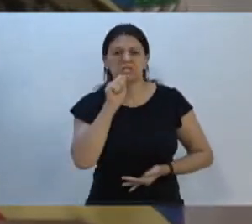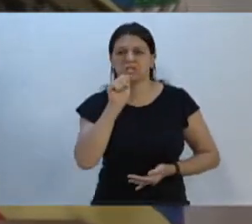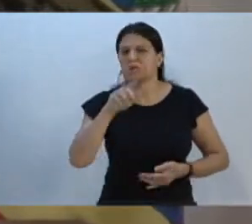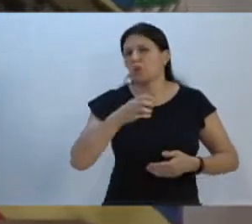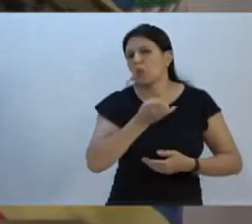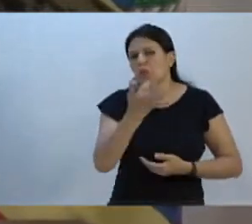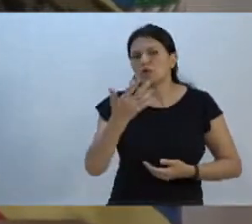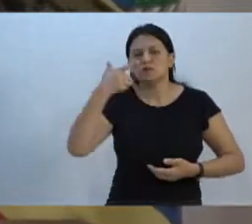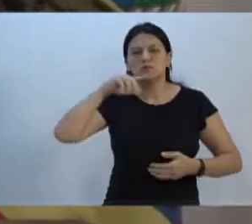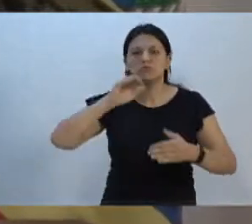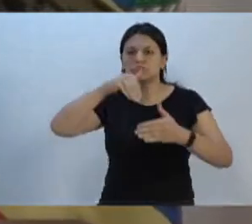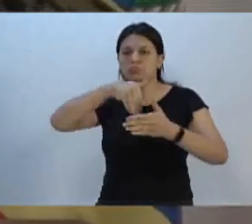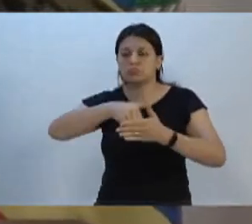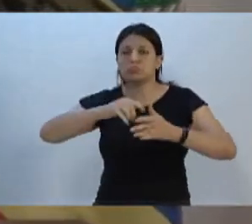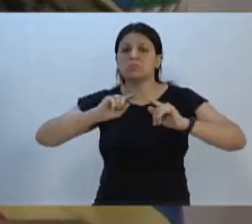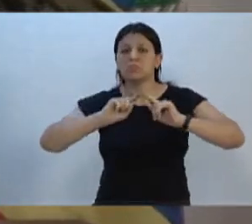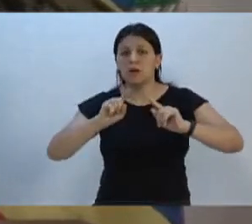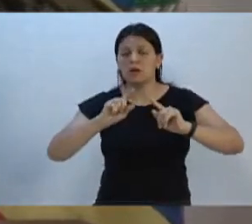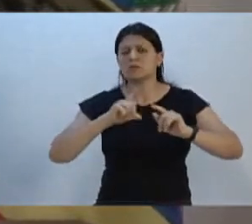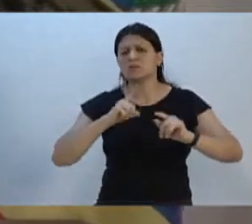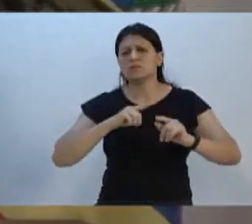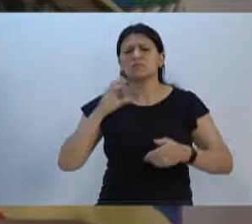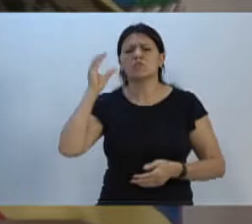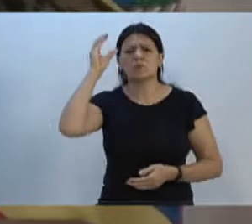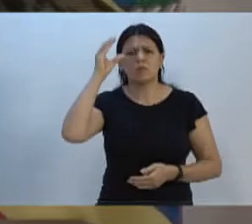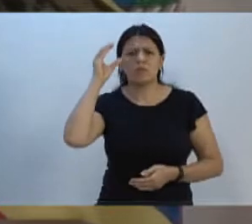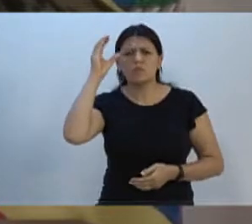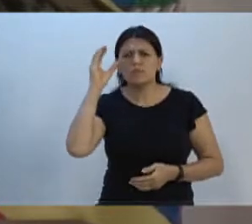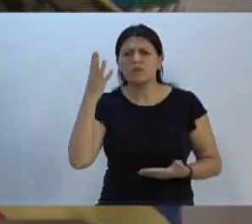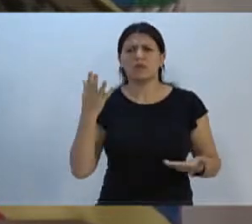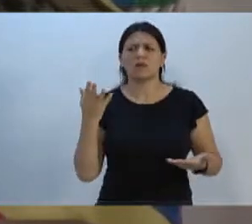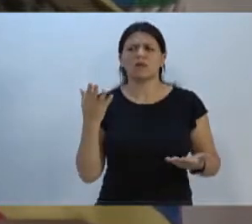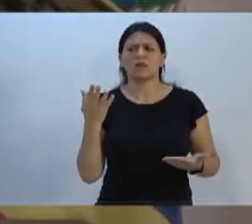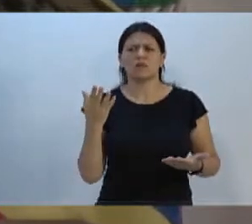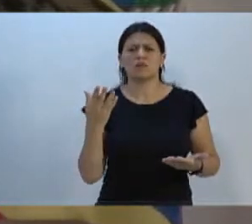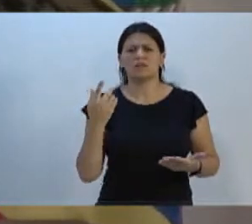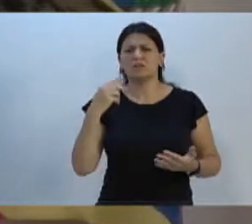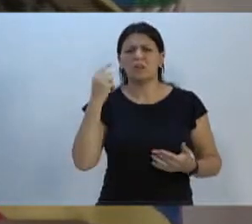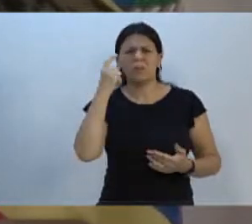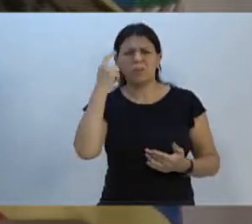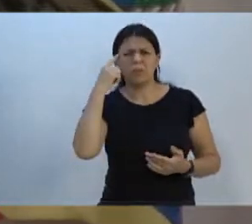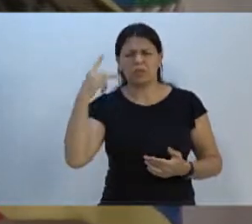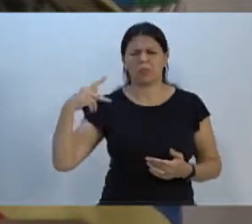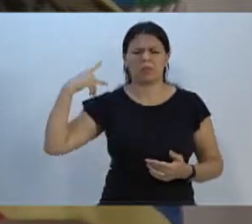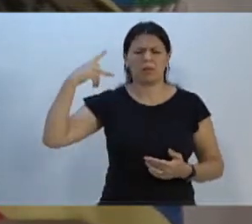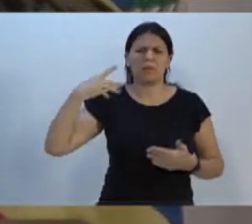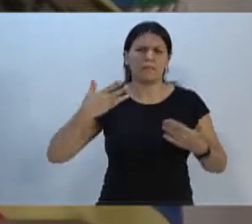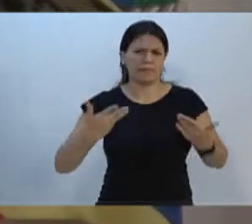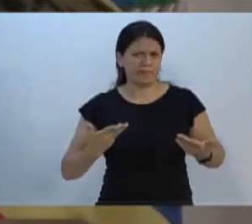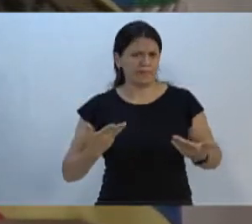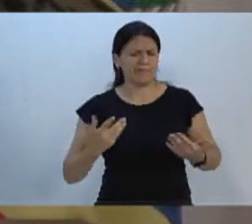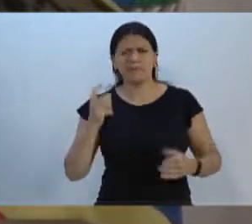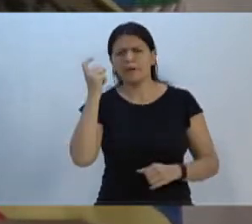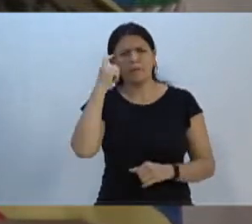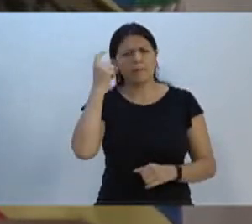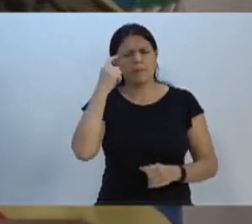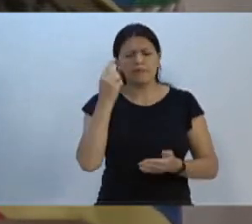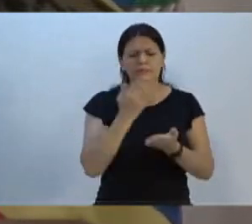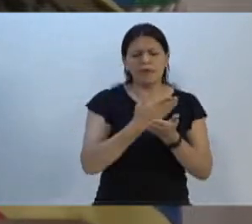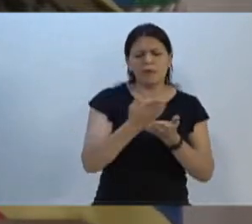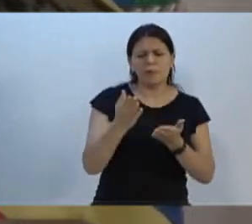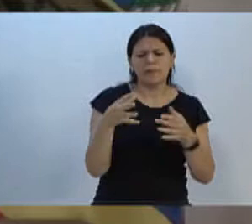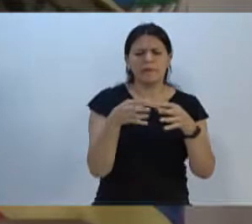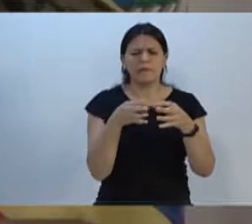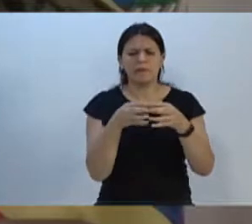hoje, mas que tenham bom senso e não levem a Liga como politicagem. Não pense em entrar na Liga para fazer